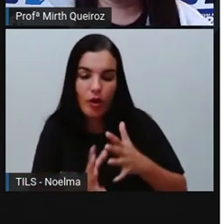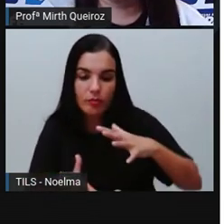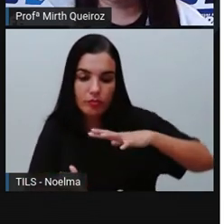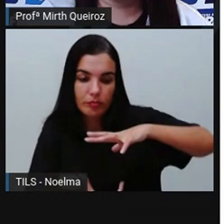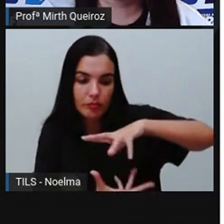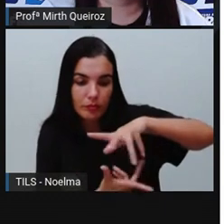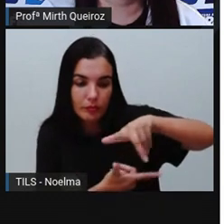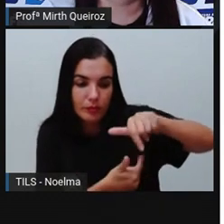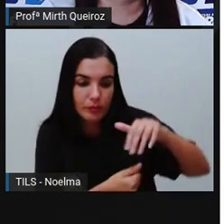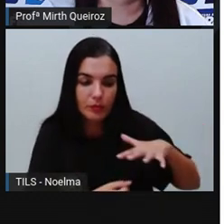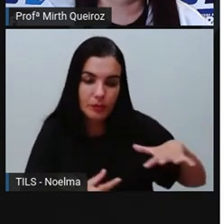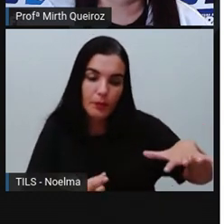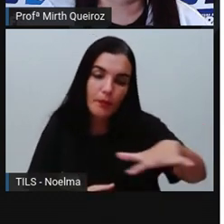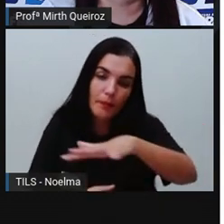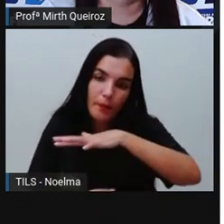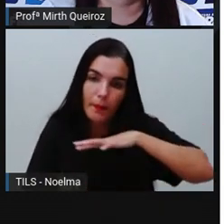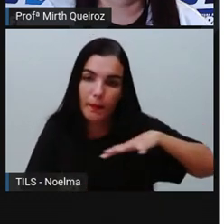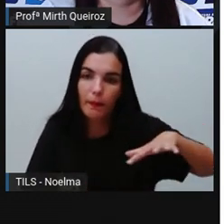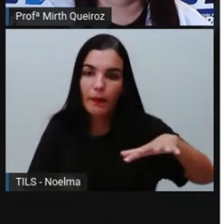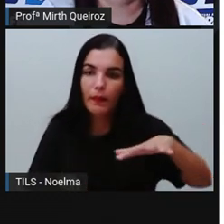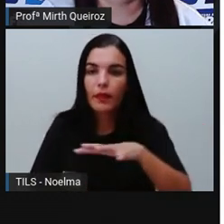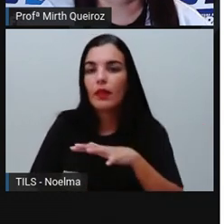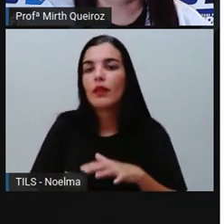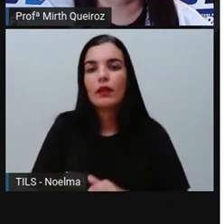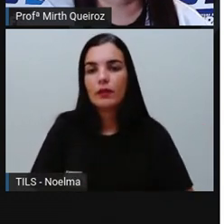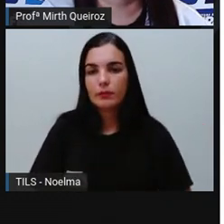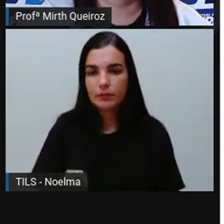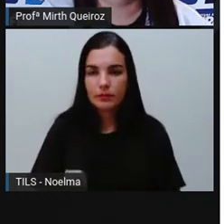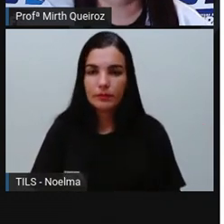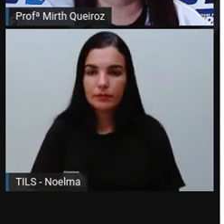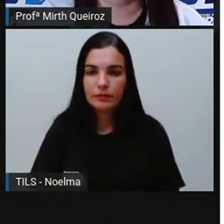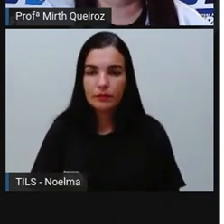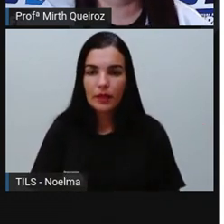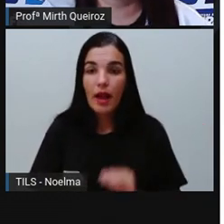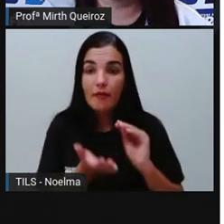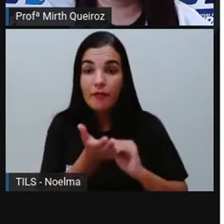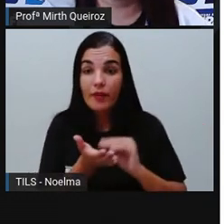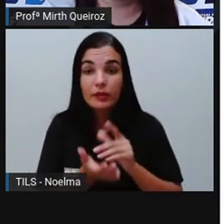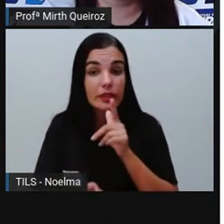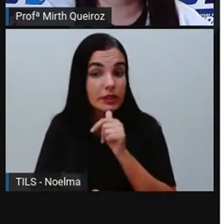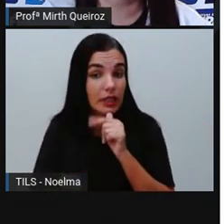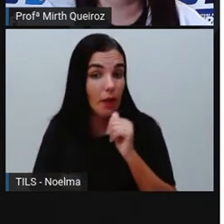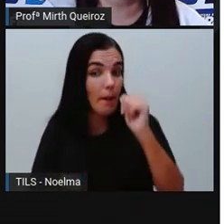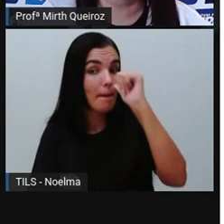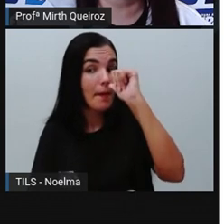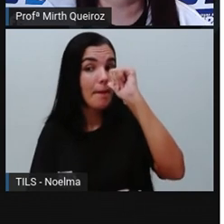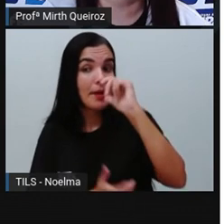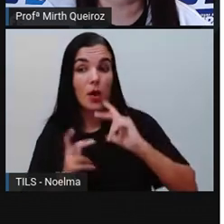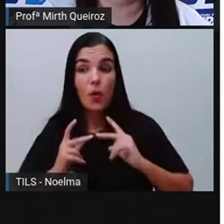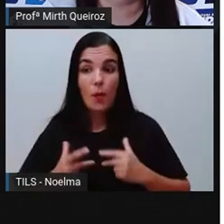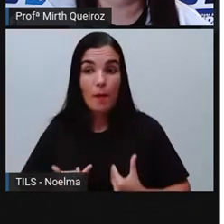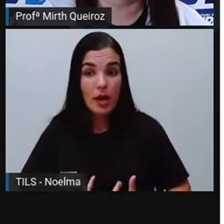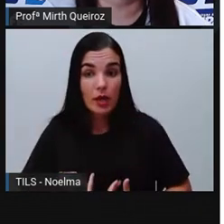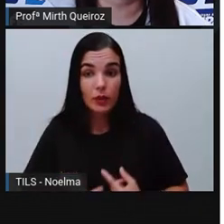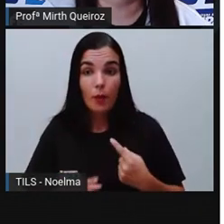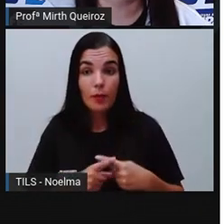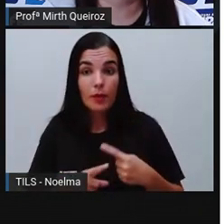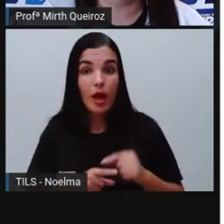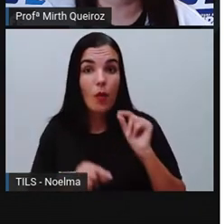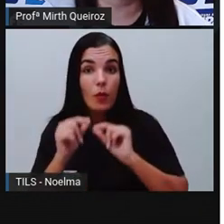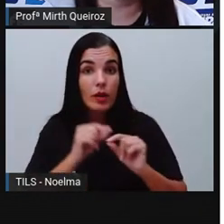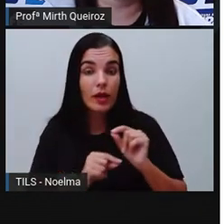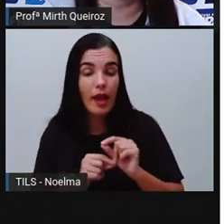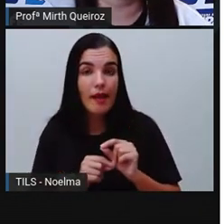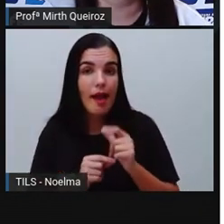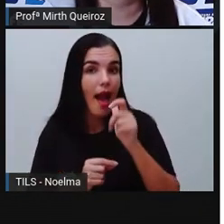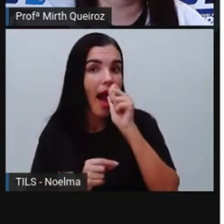destruição dos ecossistemas também vai causar aí a extinção das espécies. A falta de água para o consumo humano, que é causado pelo quê? O uso